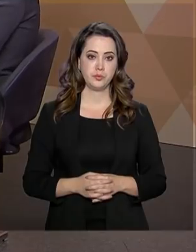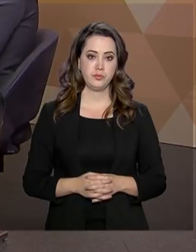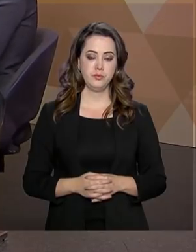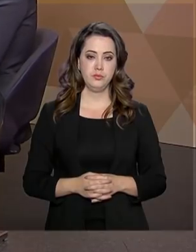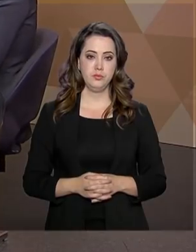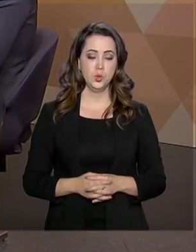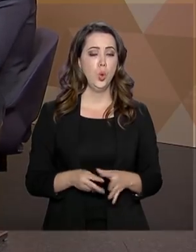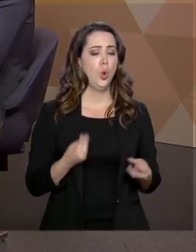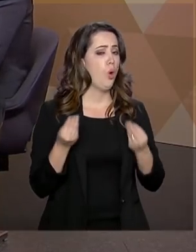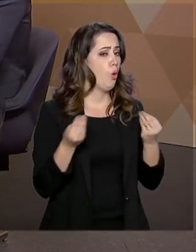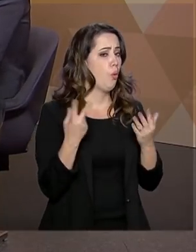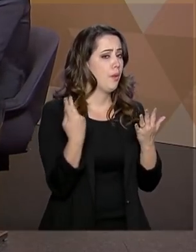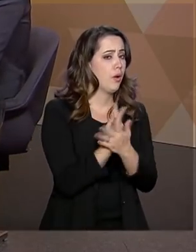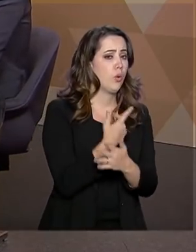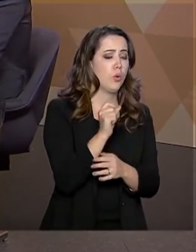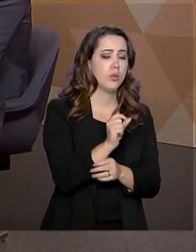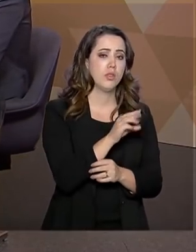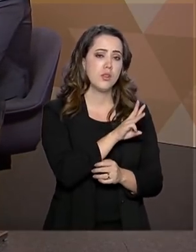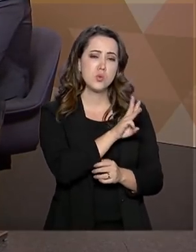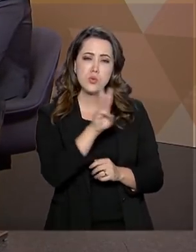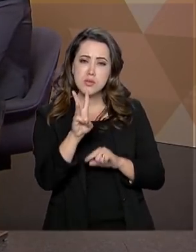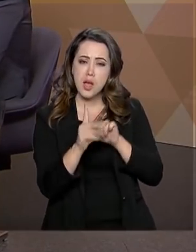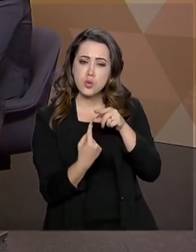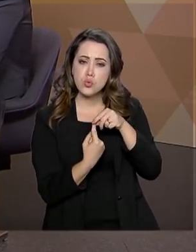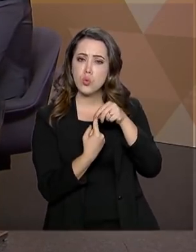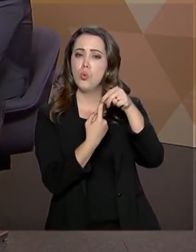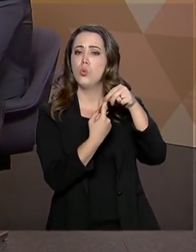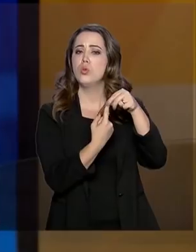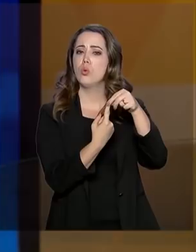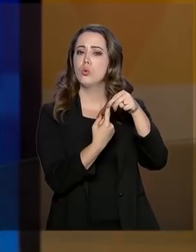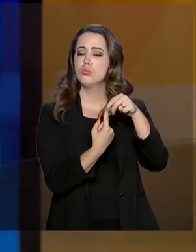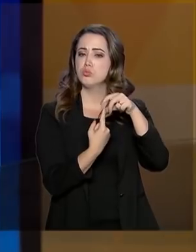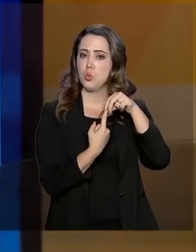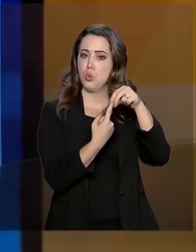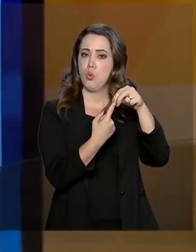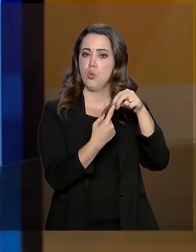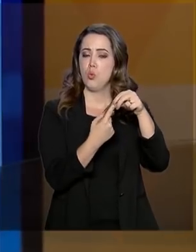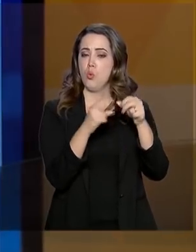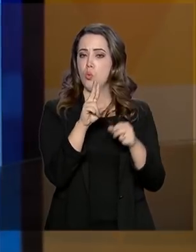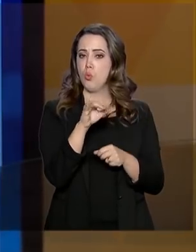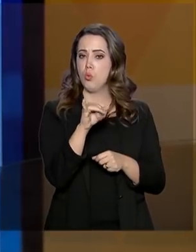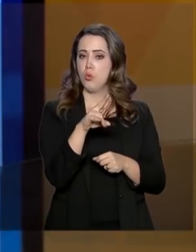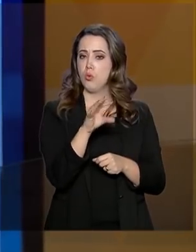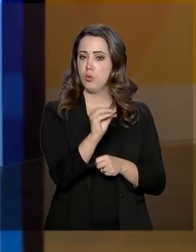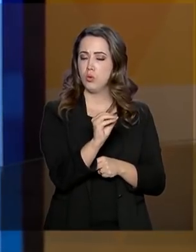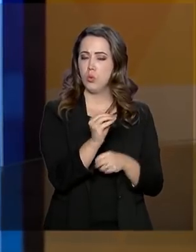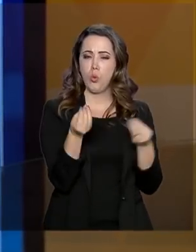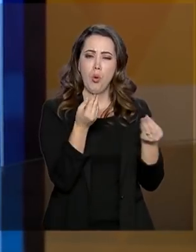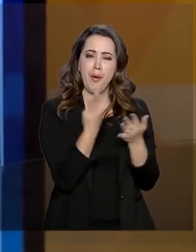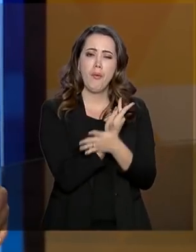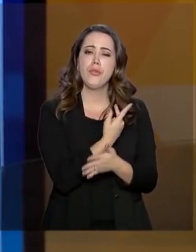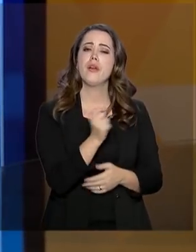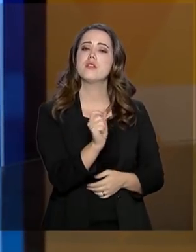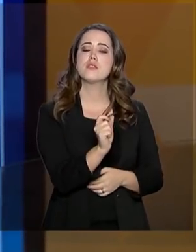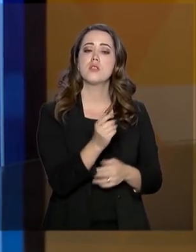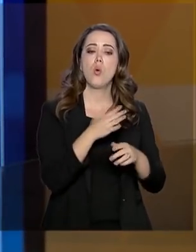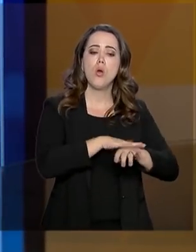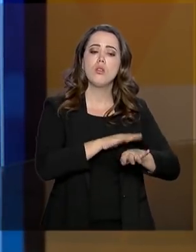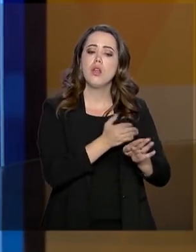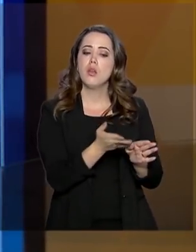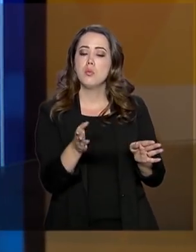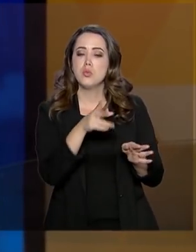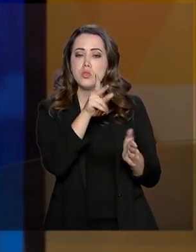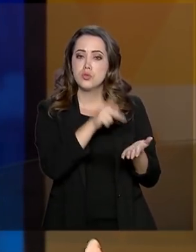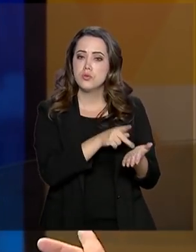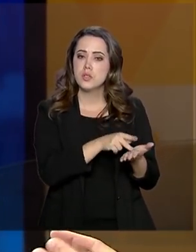Como vai funcionar o portal único, qual que a importância dele e o prazo que ele vai estar totalmente operacional no